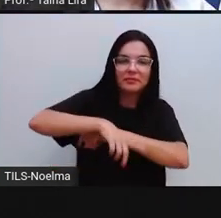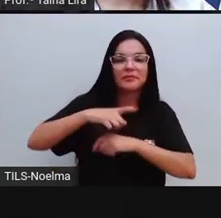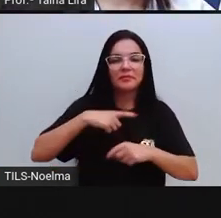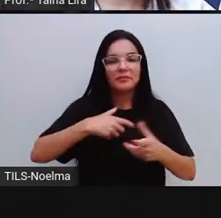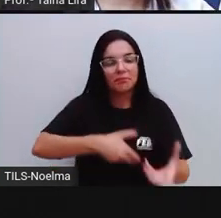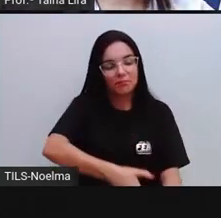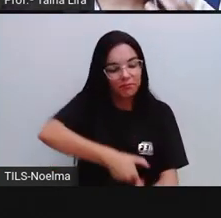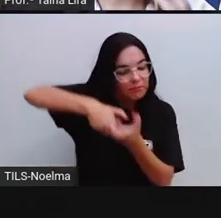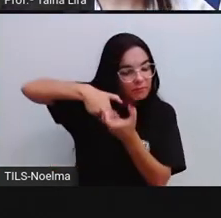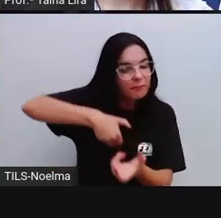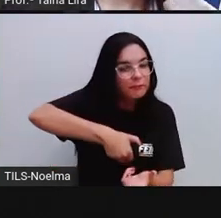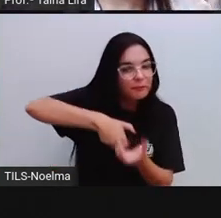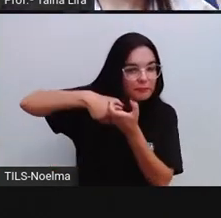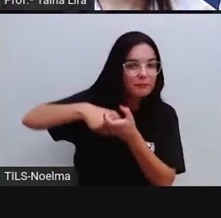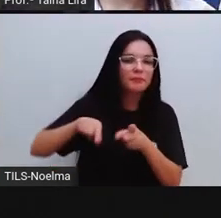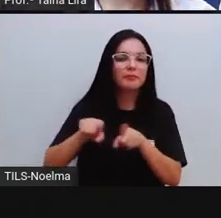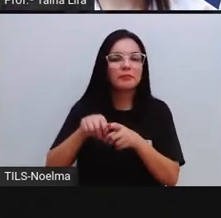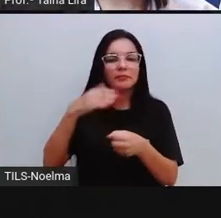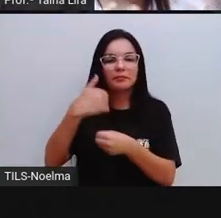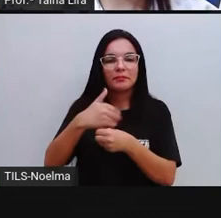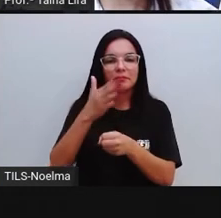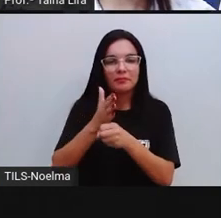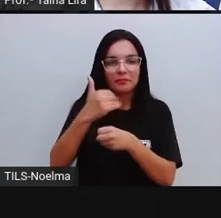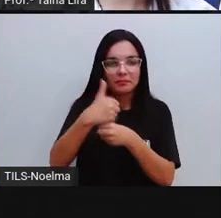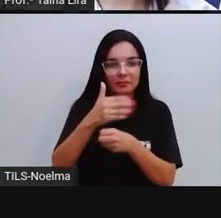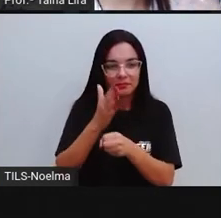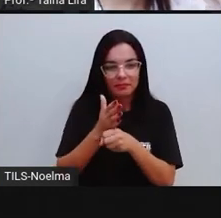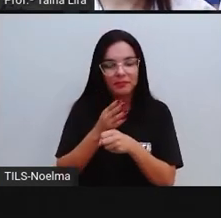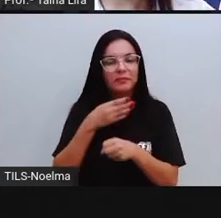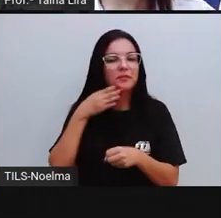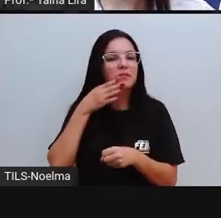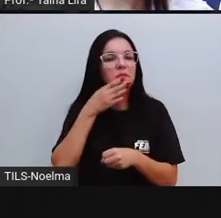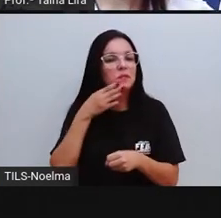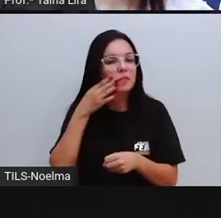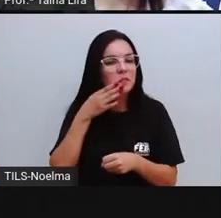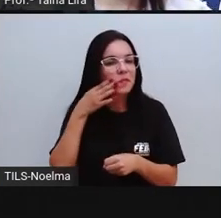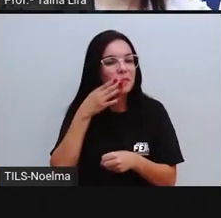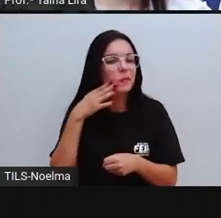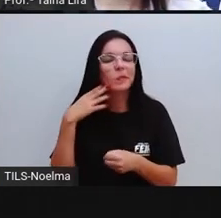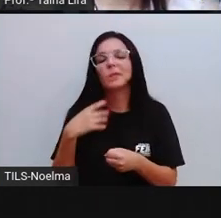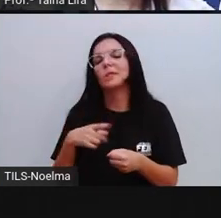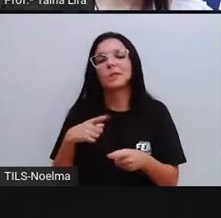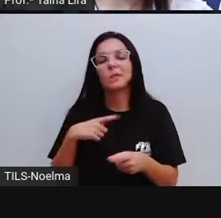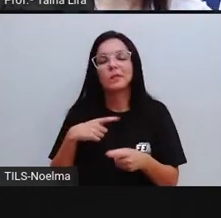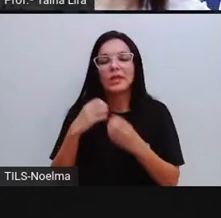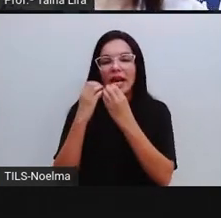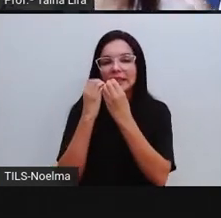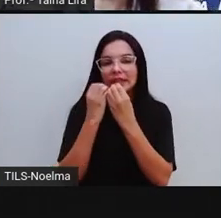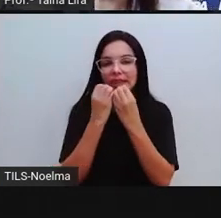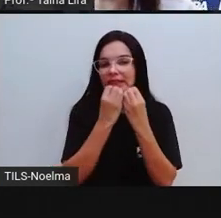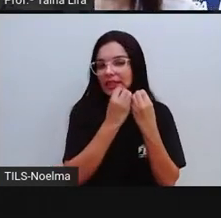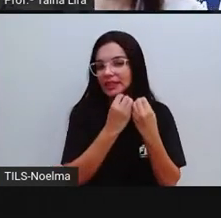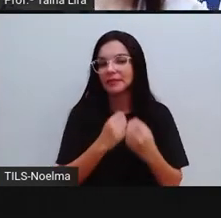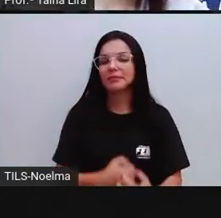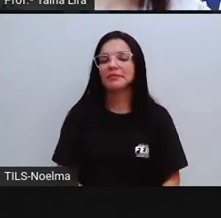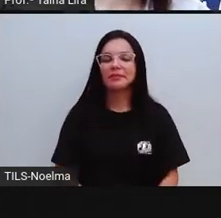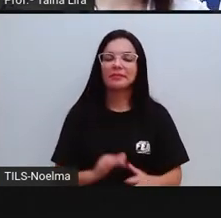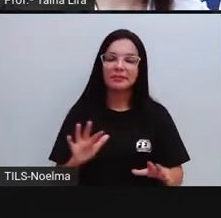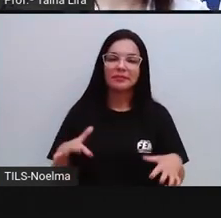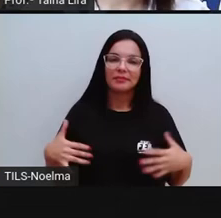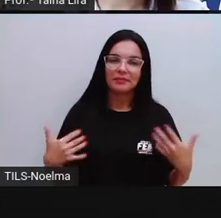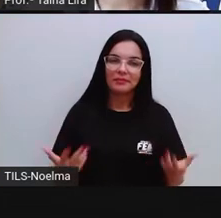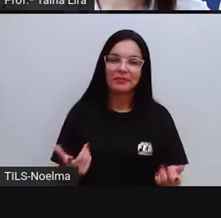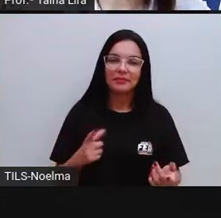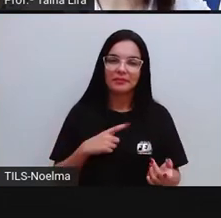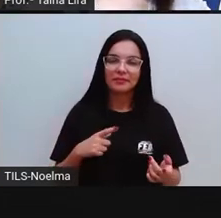muita batata, né, batata doce, muita raiz, milho, então, eles